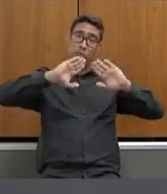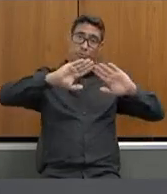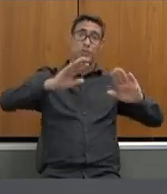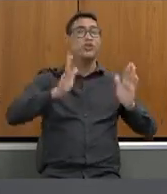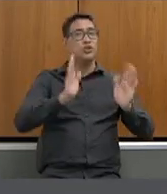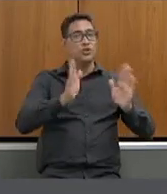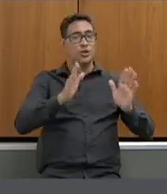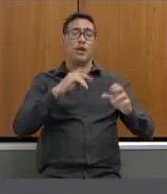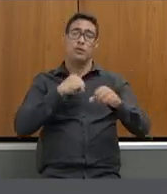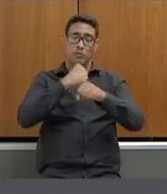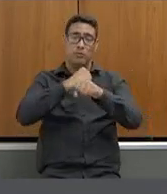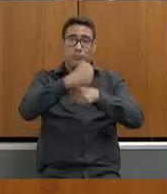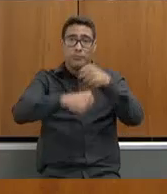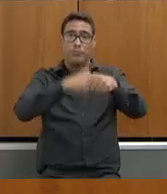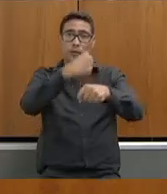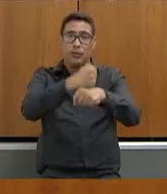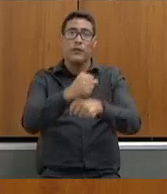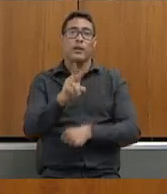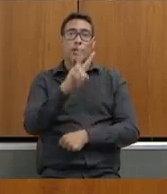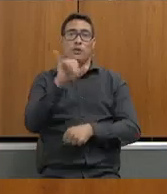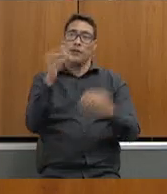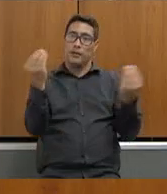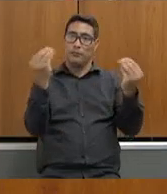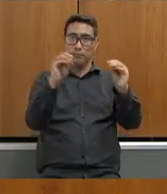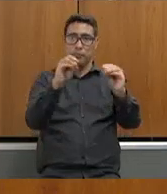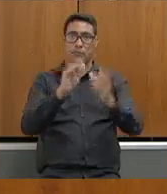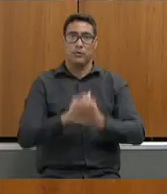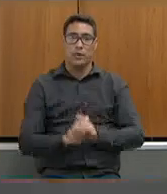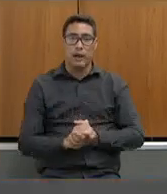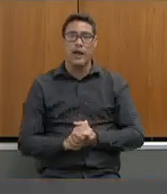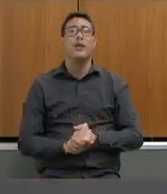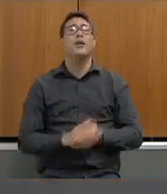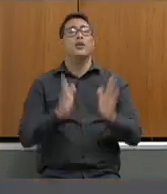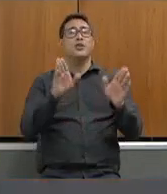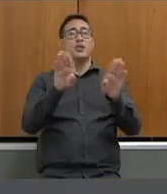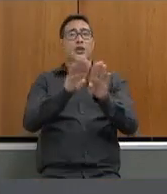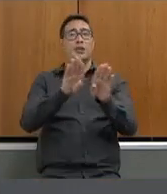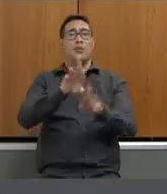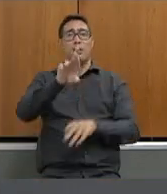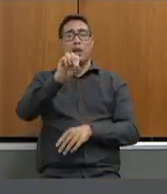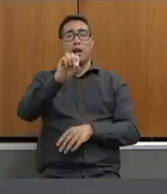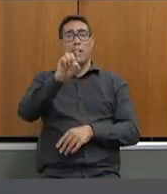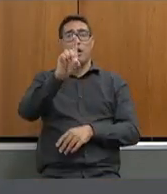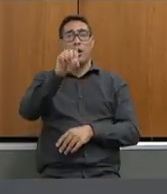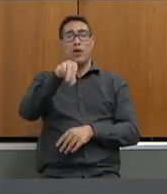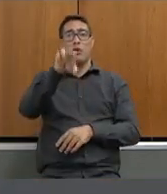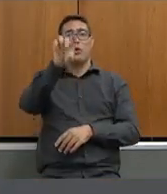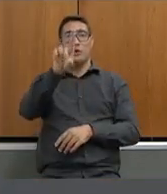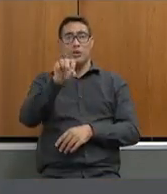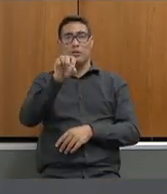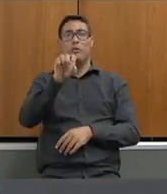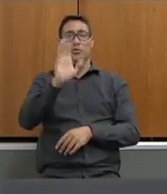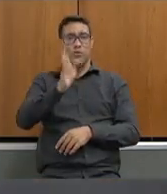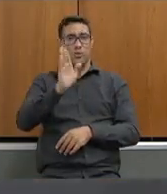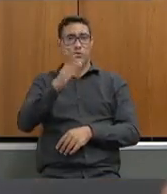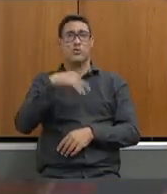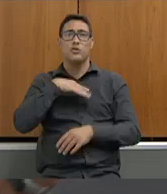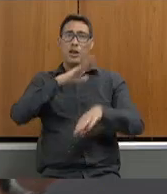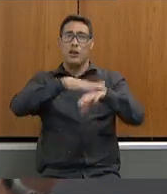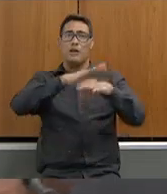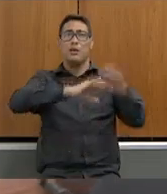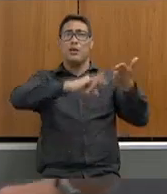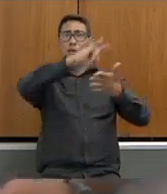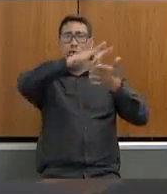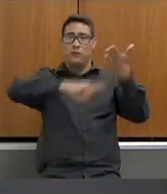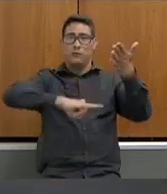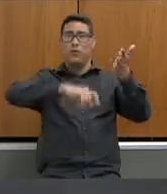ano que vem pretendemos implantar e já está rolando rodando o formulário para que